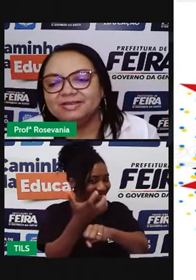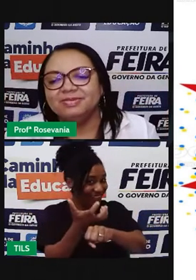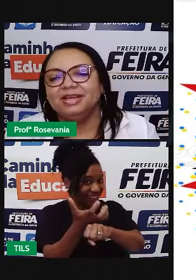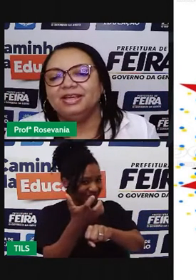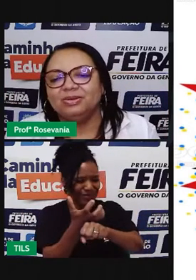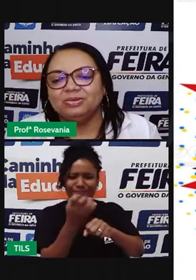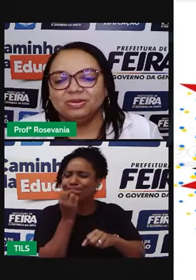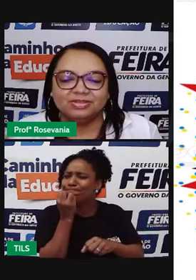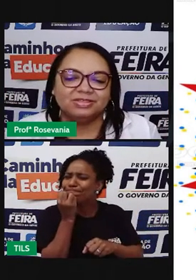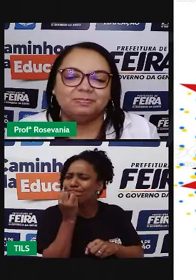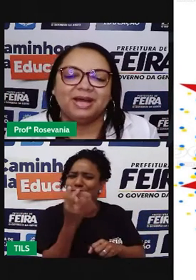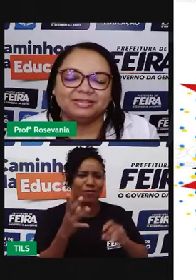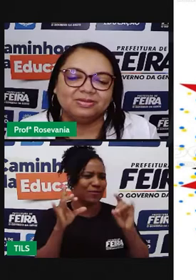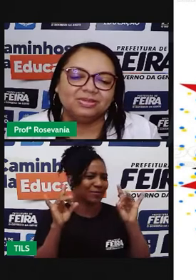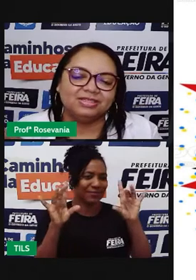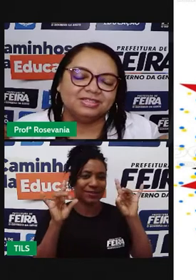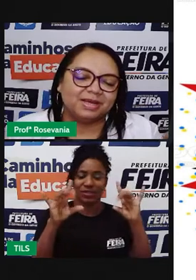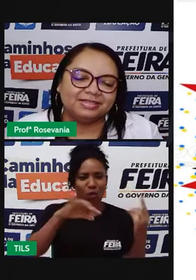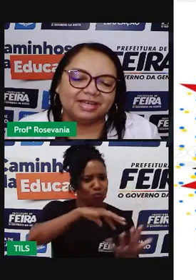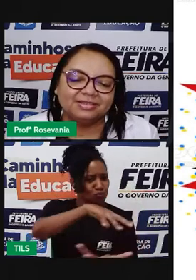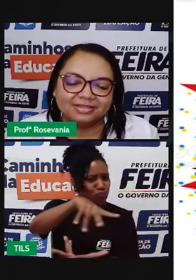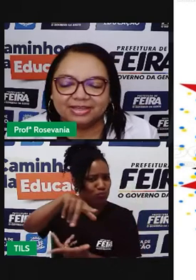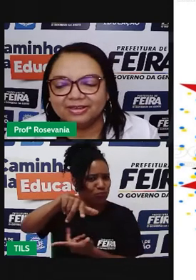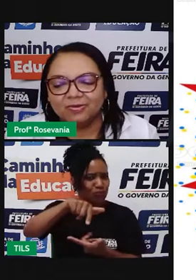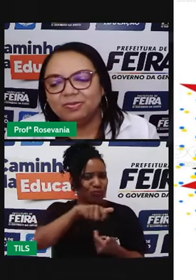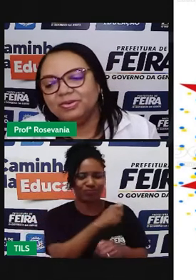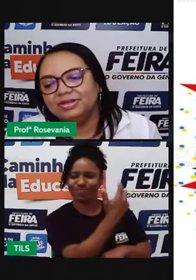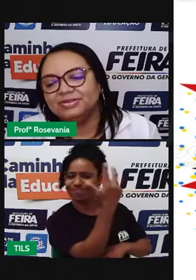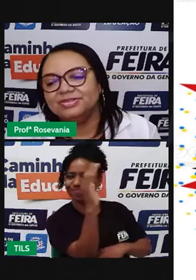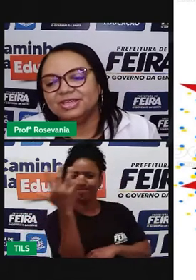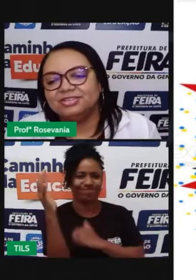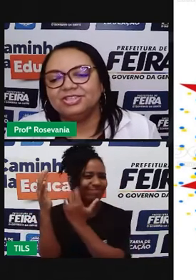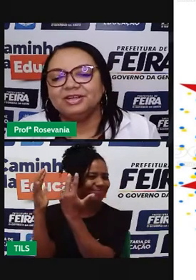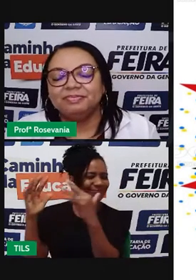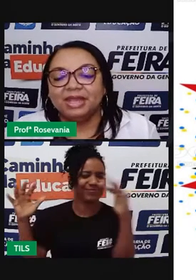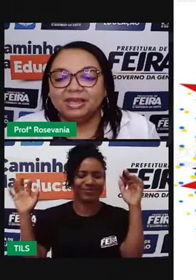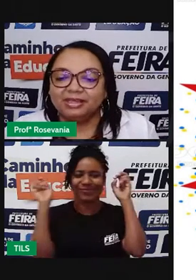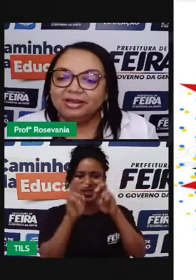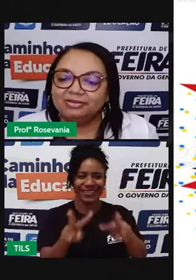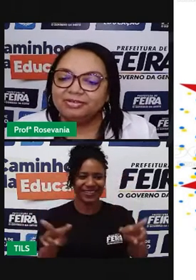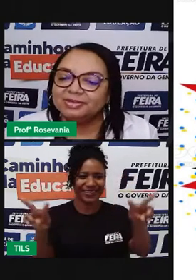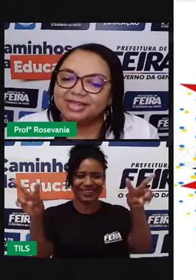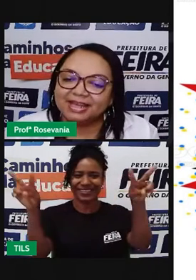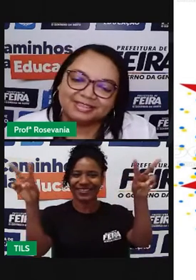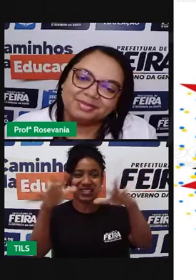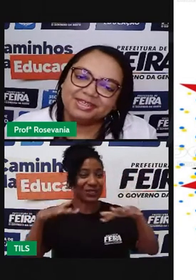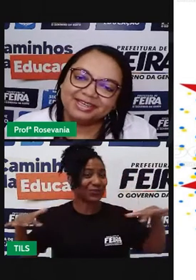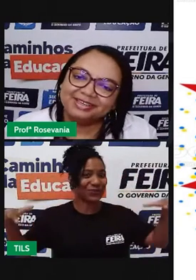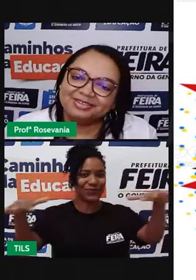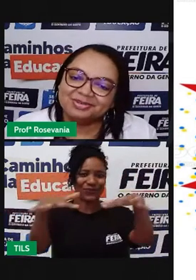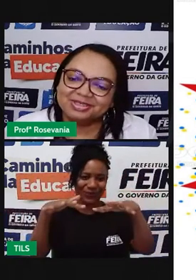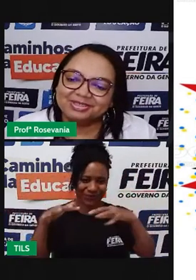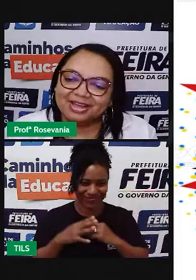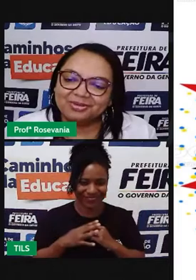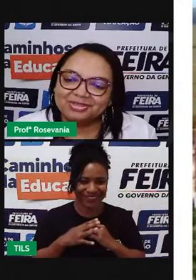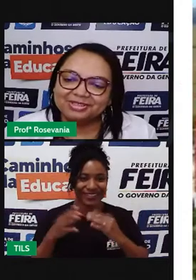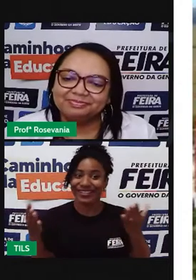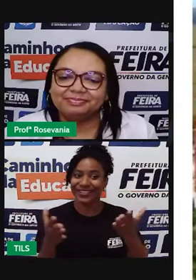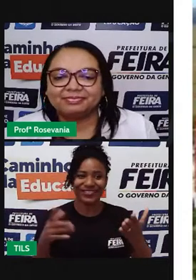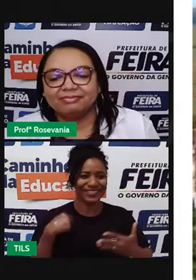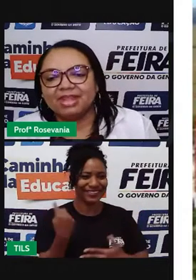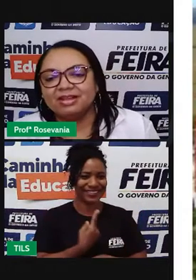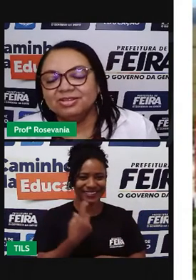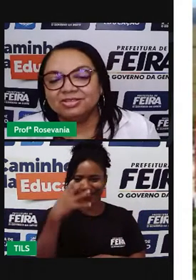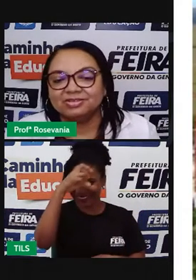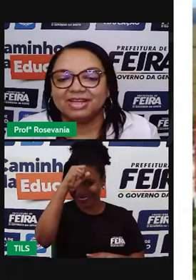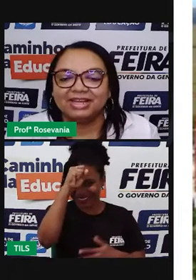o nosso espaço, todas as paisagens que compõem o nosso dia a dia. Então, vamos lá saber o que nós vamos estudar hoje.